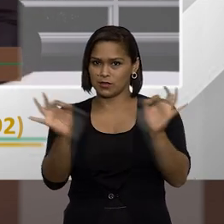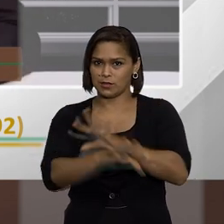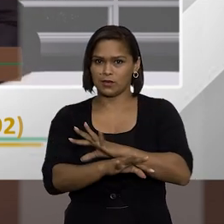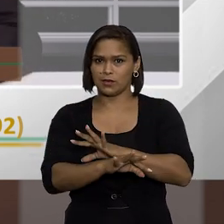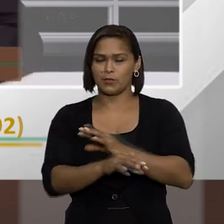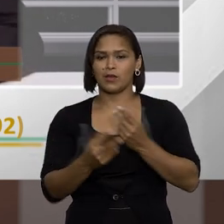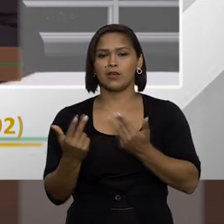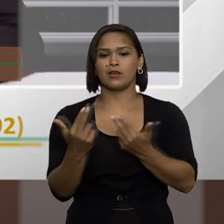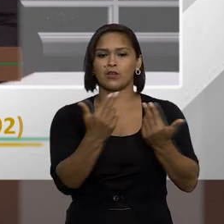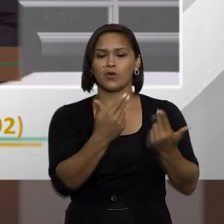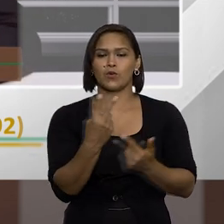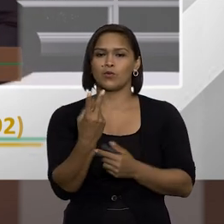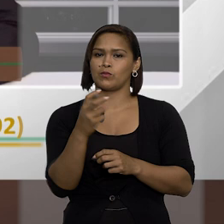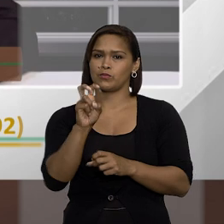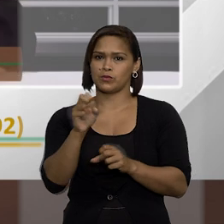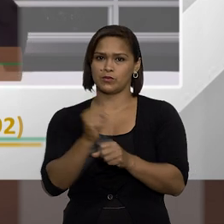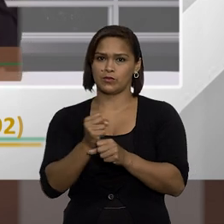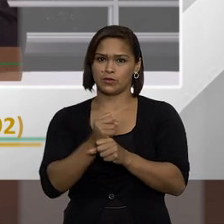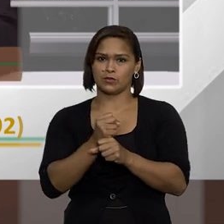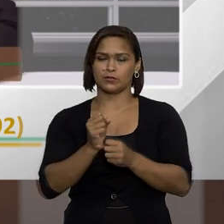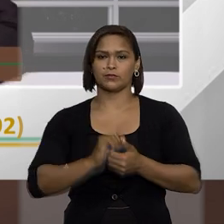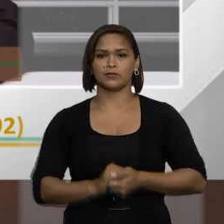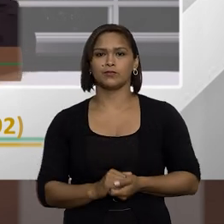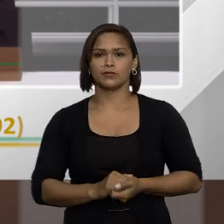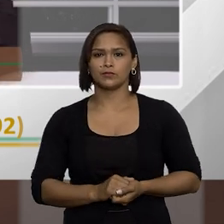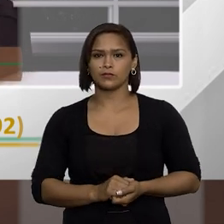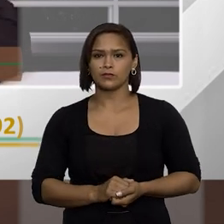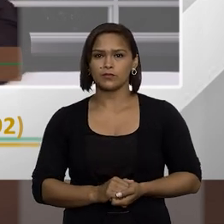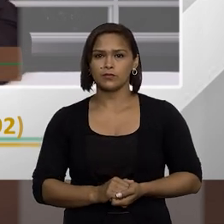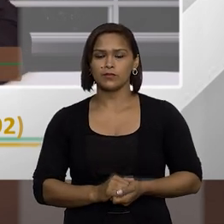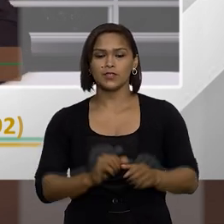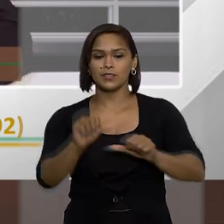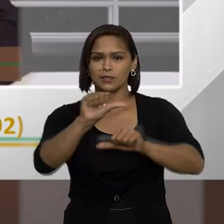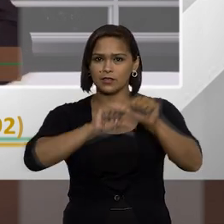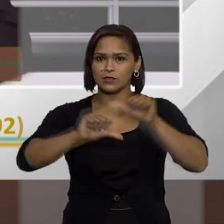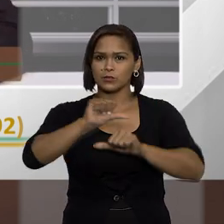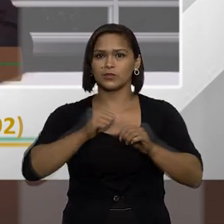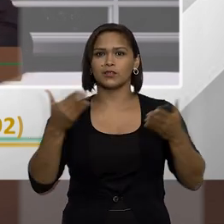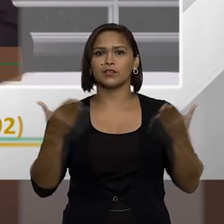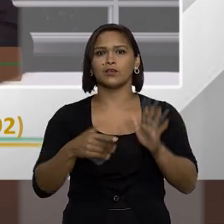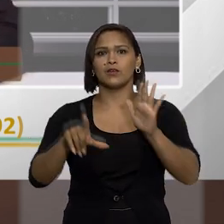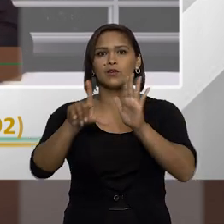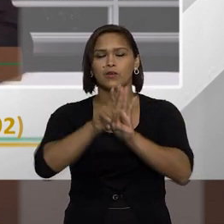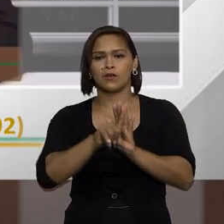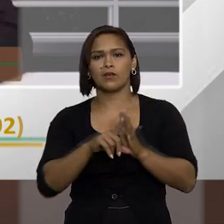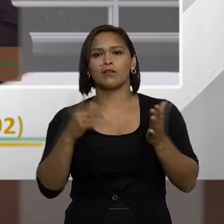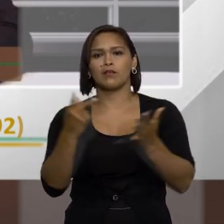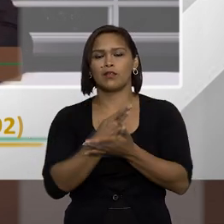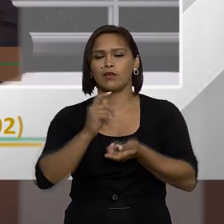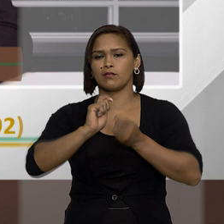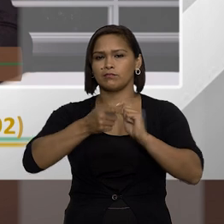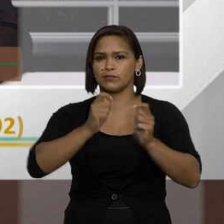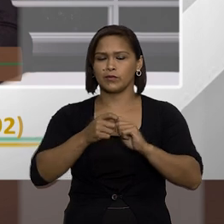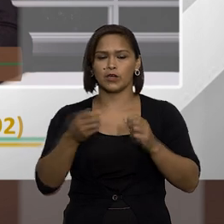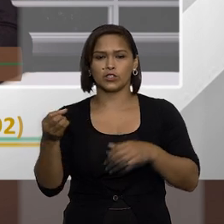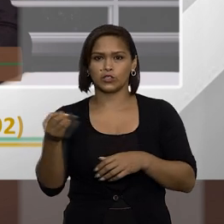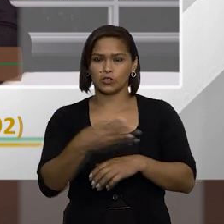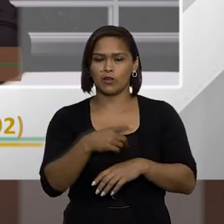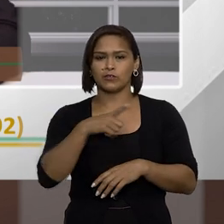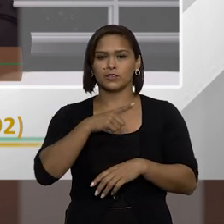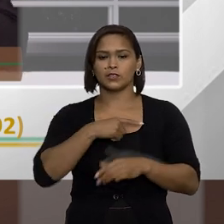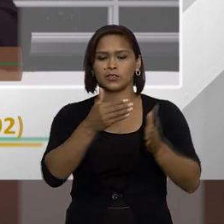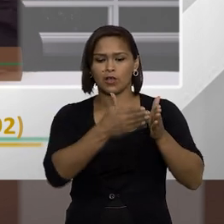prescreveria nos mesmos cinco anos e as mudanças agora com a lei de improbidade essas novas mudanças